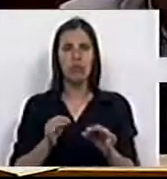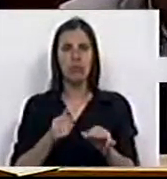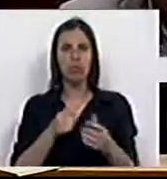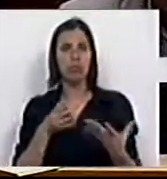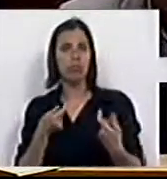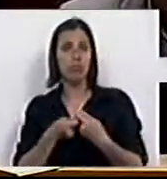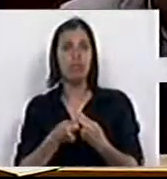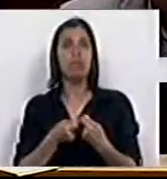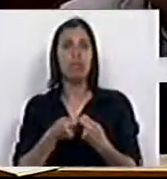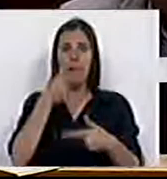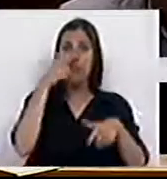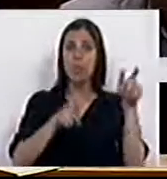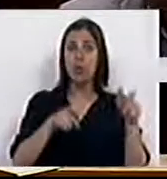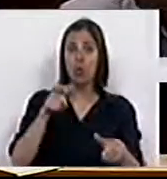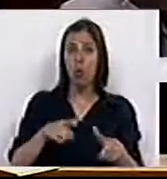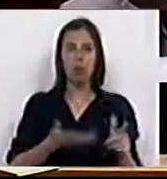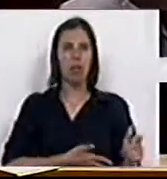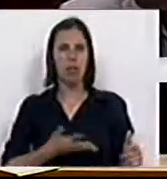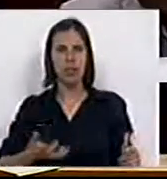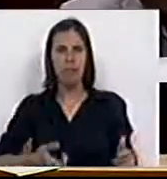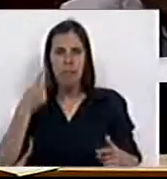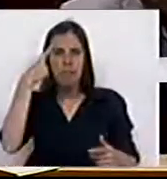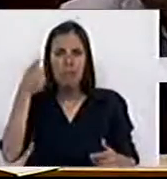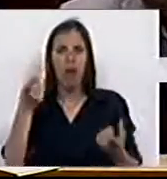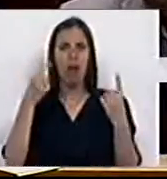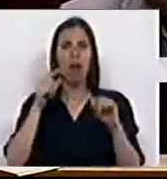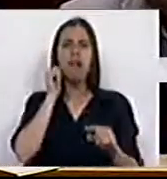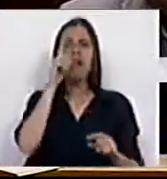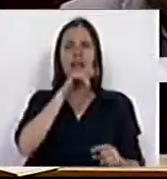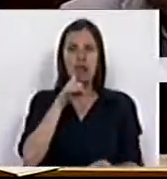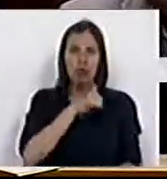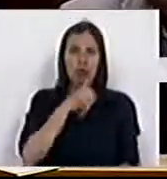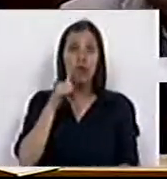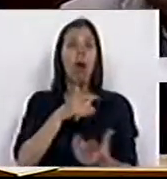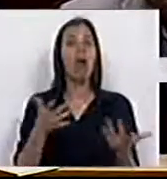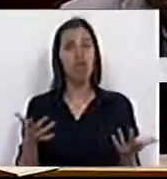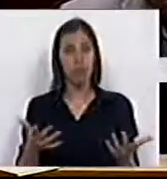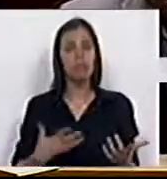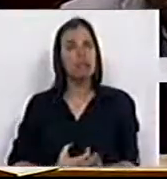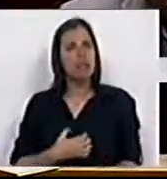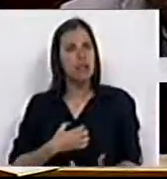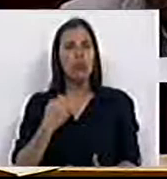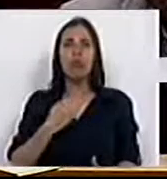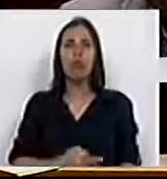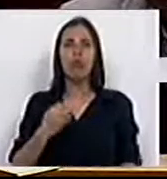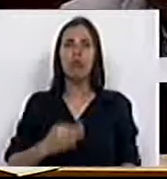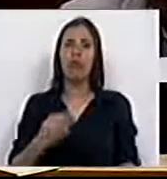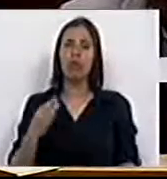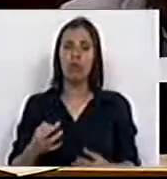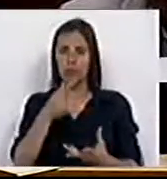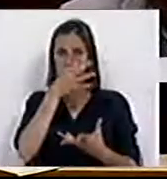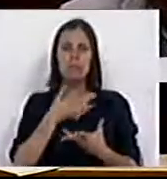pelas pessoas, pelos desempregados, pelos que sofrem, pelos que atravessam todos os dias